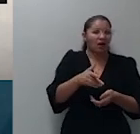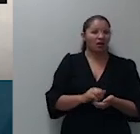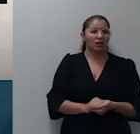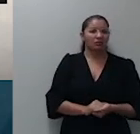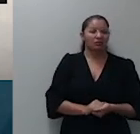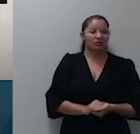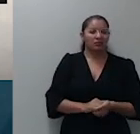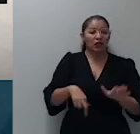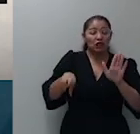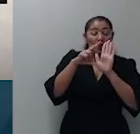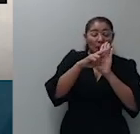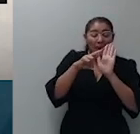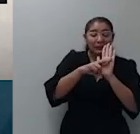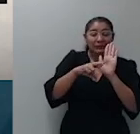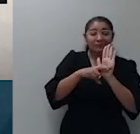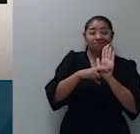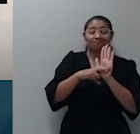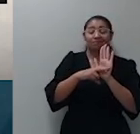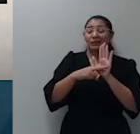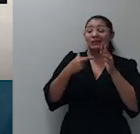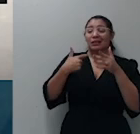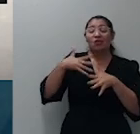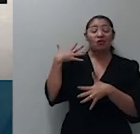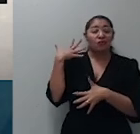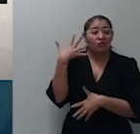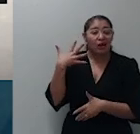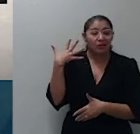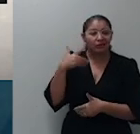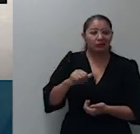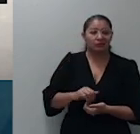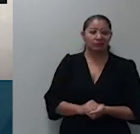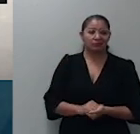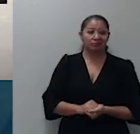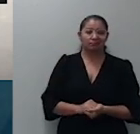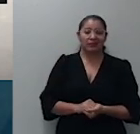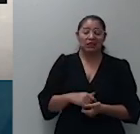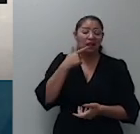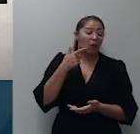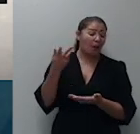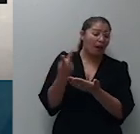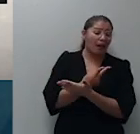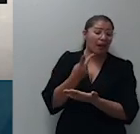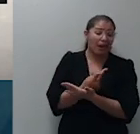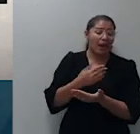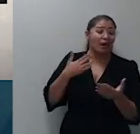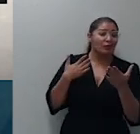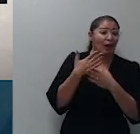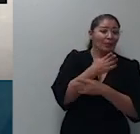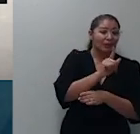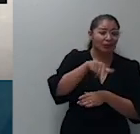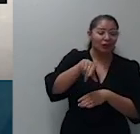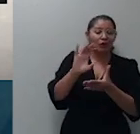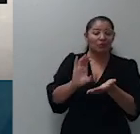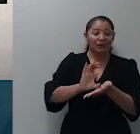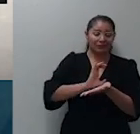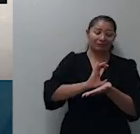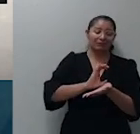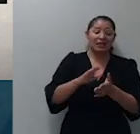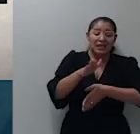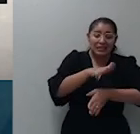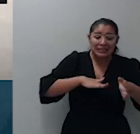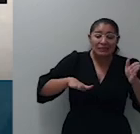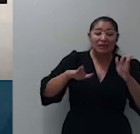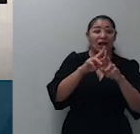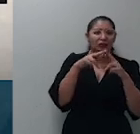sustentar em suma que não há ilegalidade na aprovação pelos credores em assembleia geral de supressão de